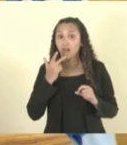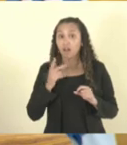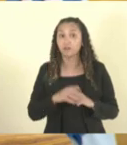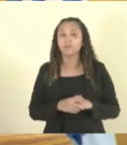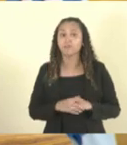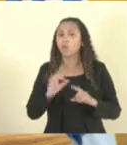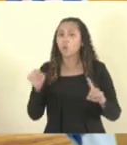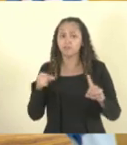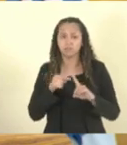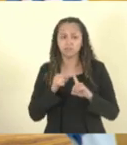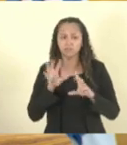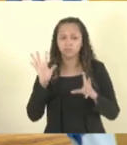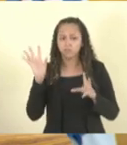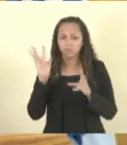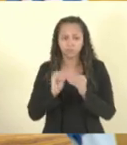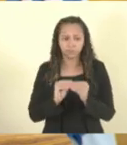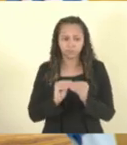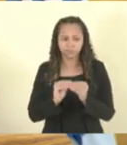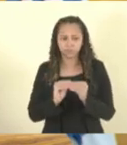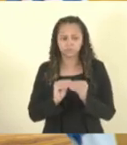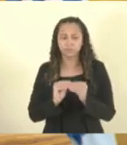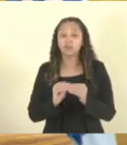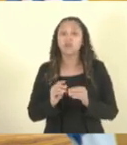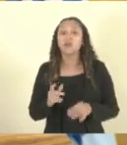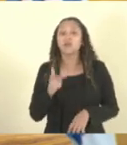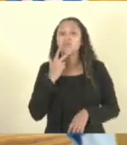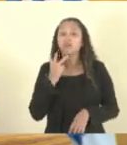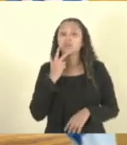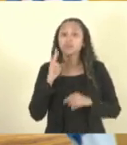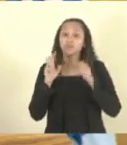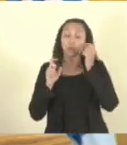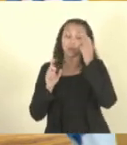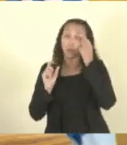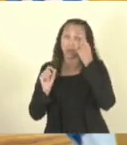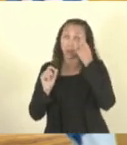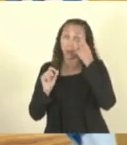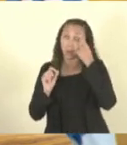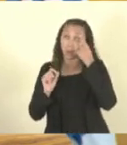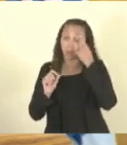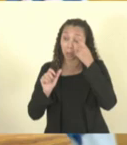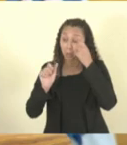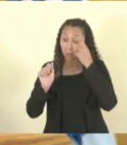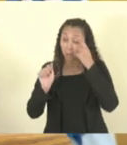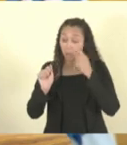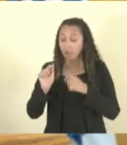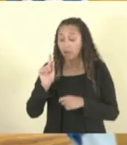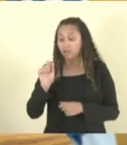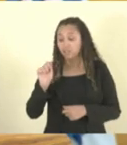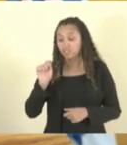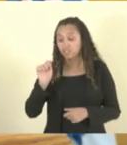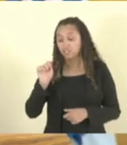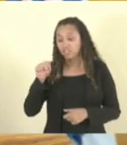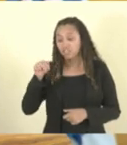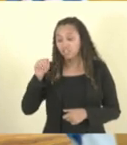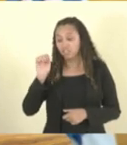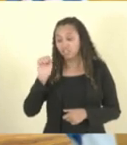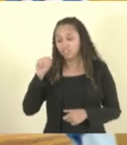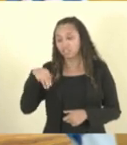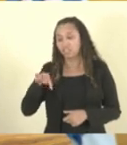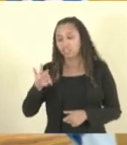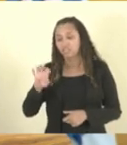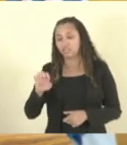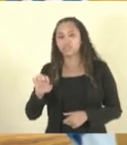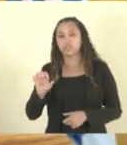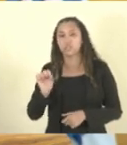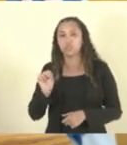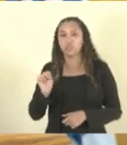objetiva. Quero me referir aos agentes socioeducativos. Gostaria até